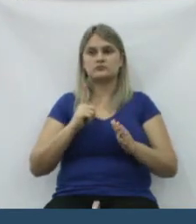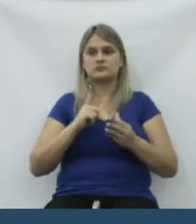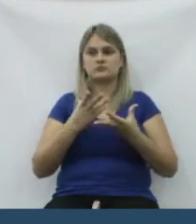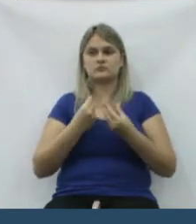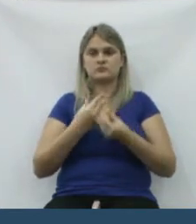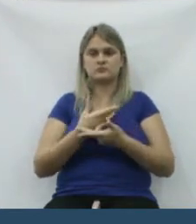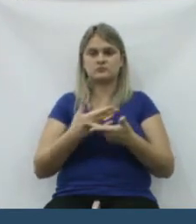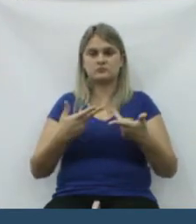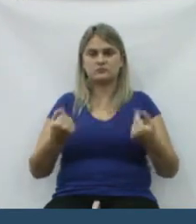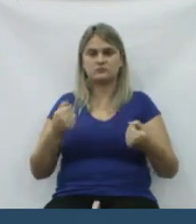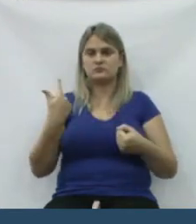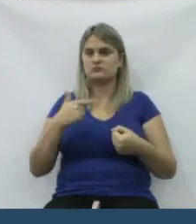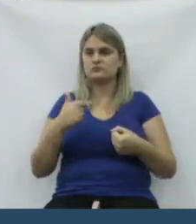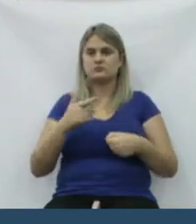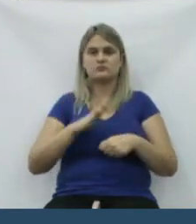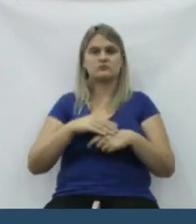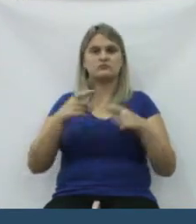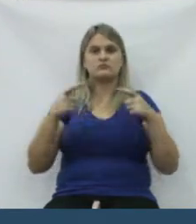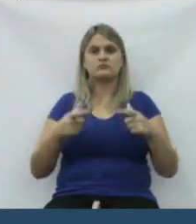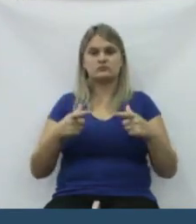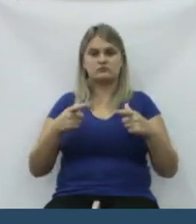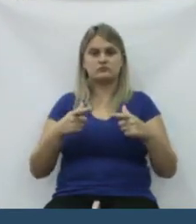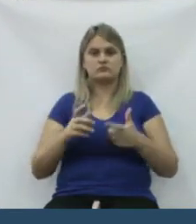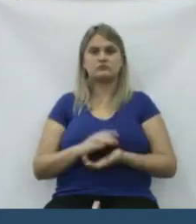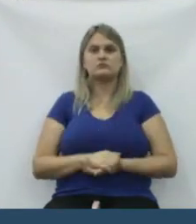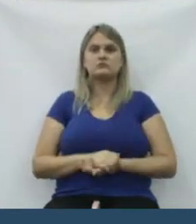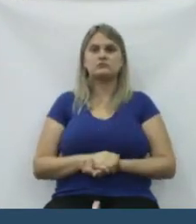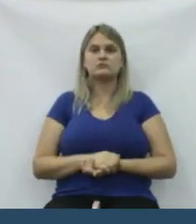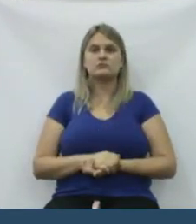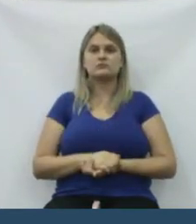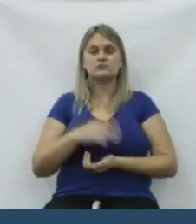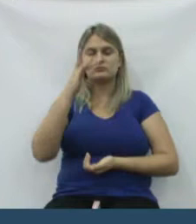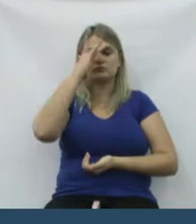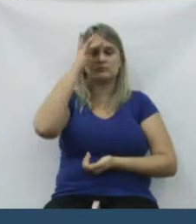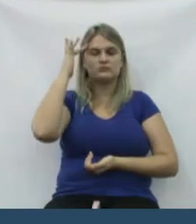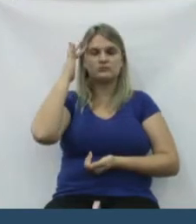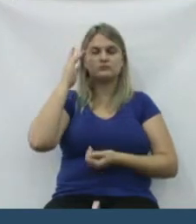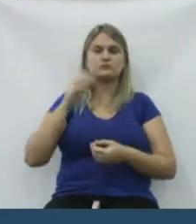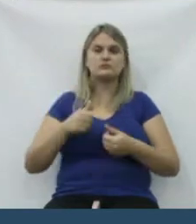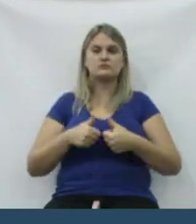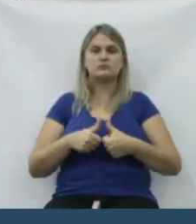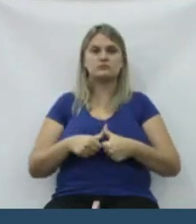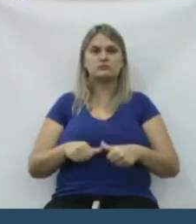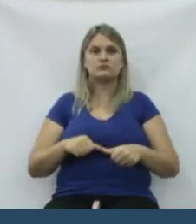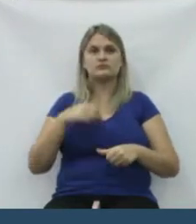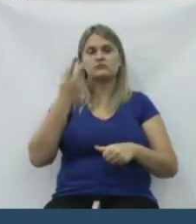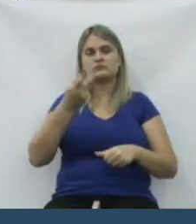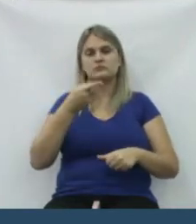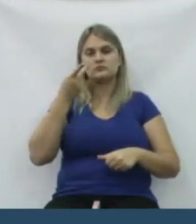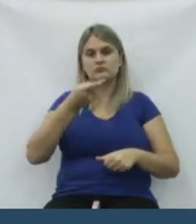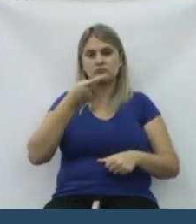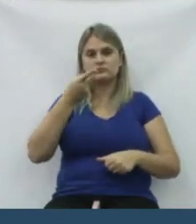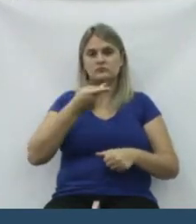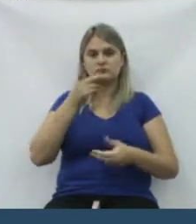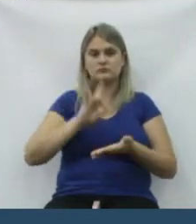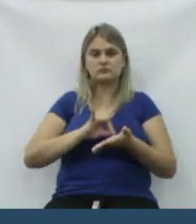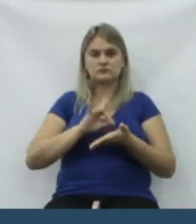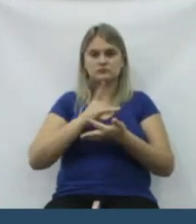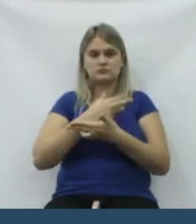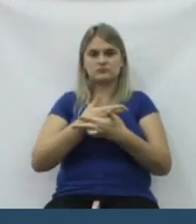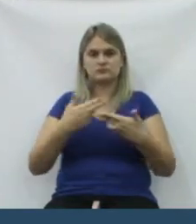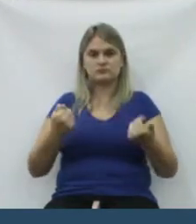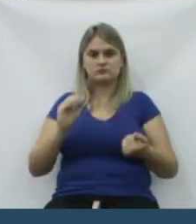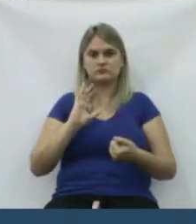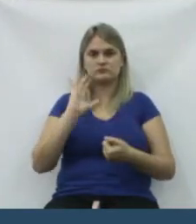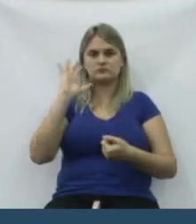nós já temos, não tem mais lugar para você ficar refalando e falando